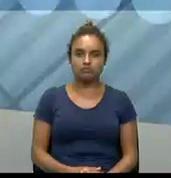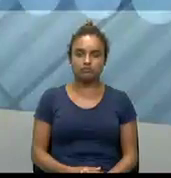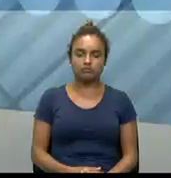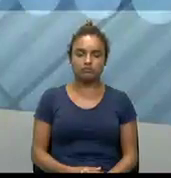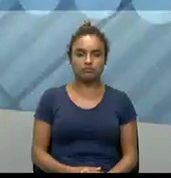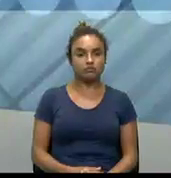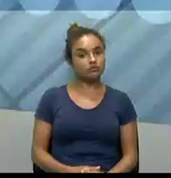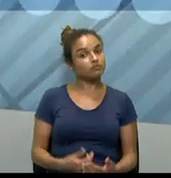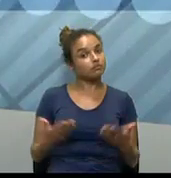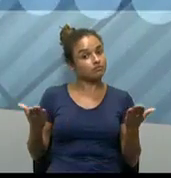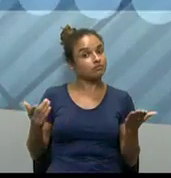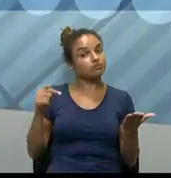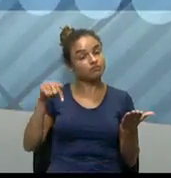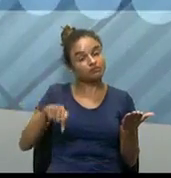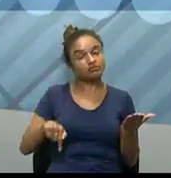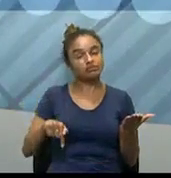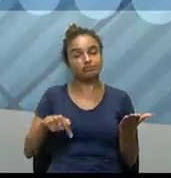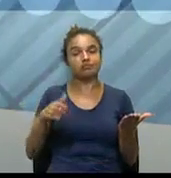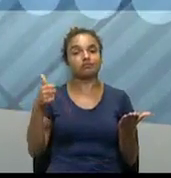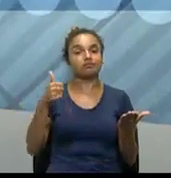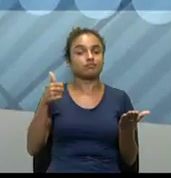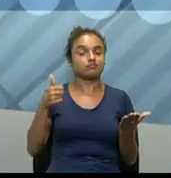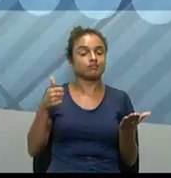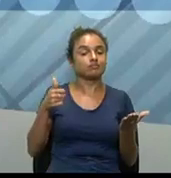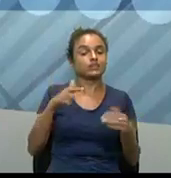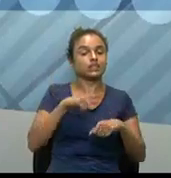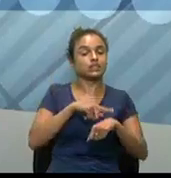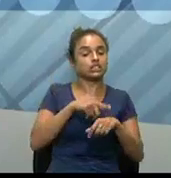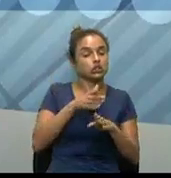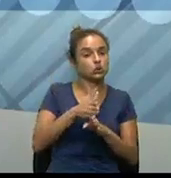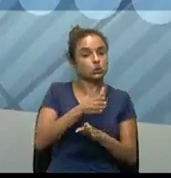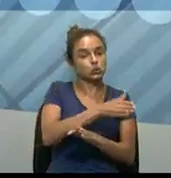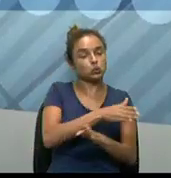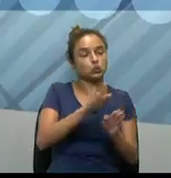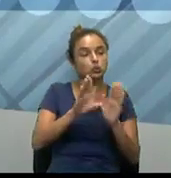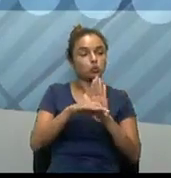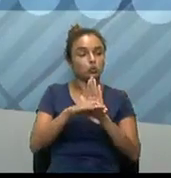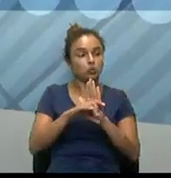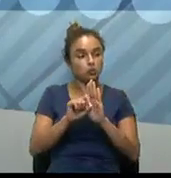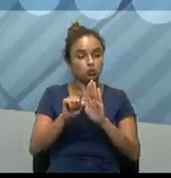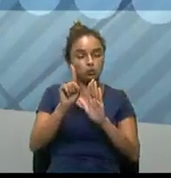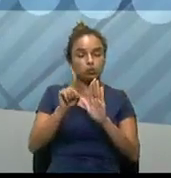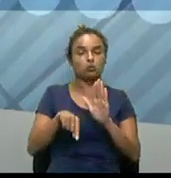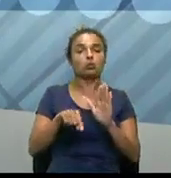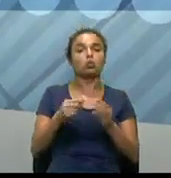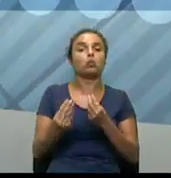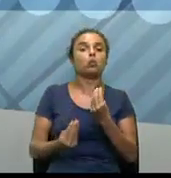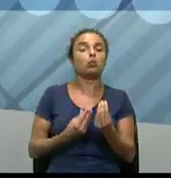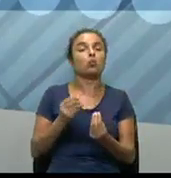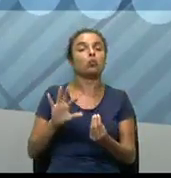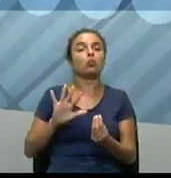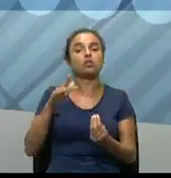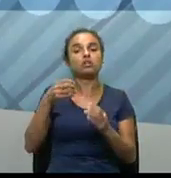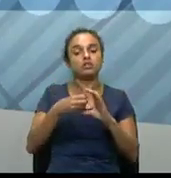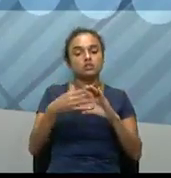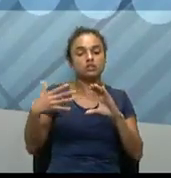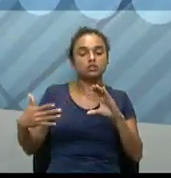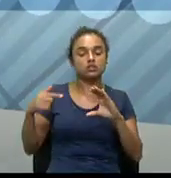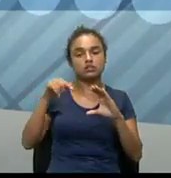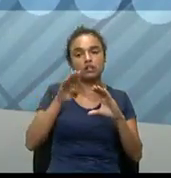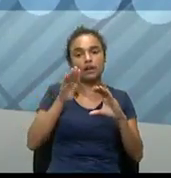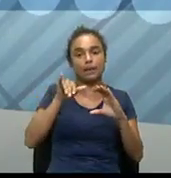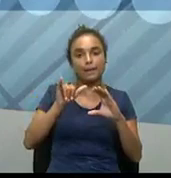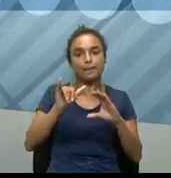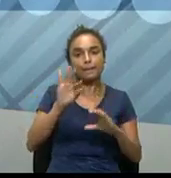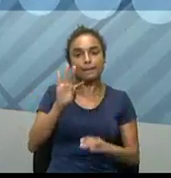E aí, pessoal? Então, no primeiro momento, a gente conceituou, né? Falou um pouco de como, quais são as características da